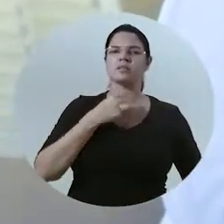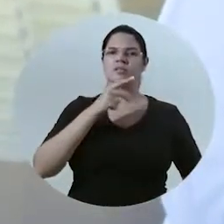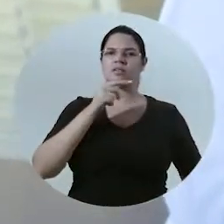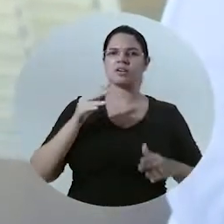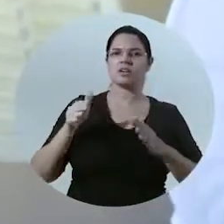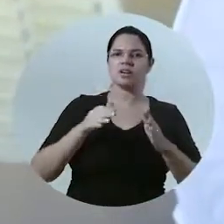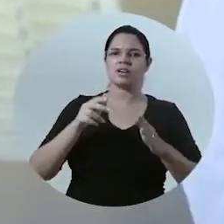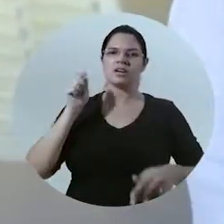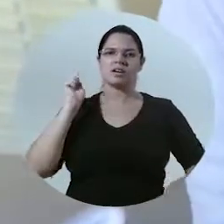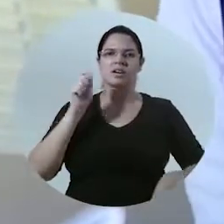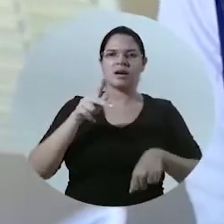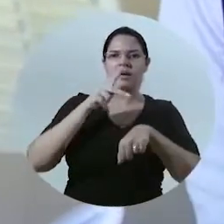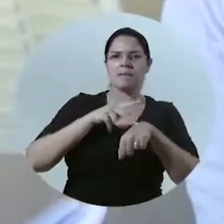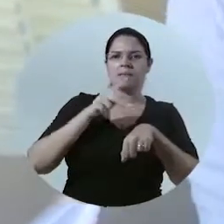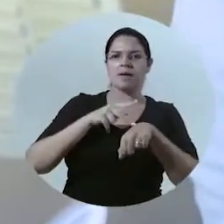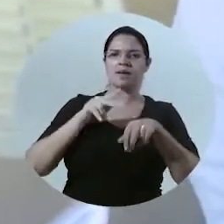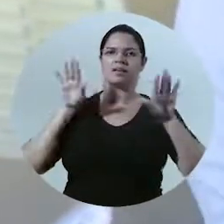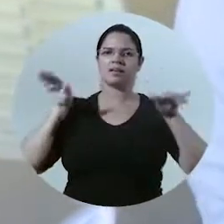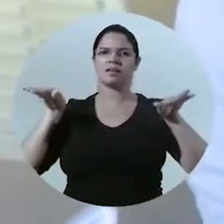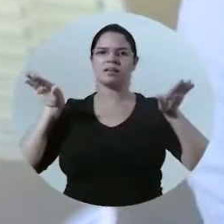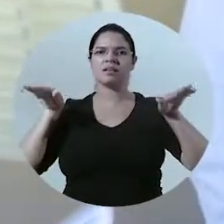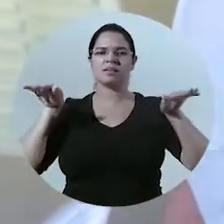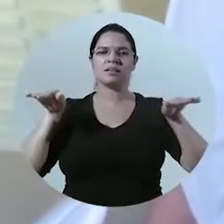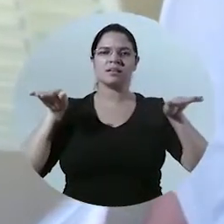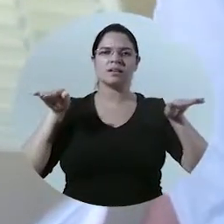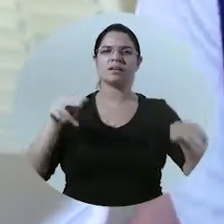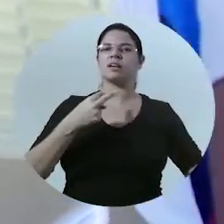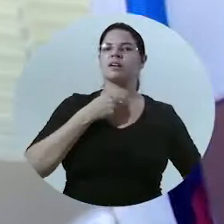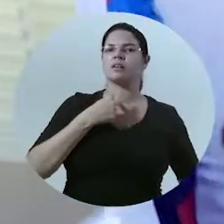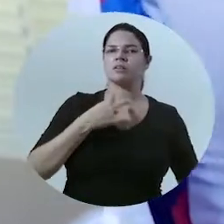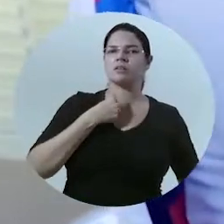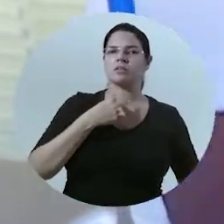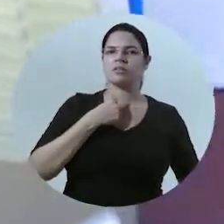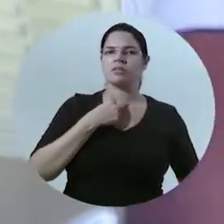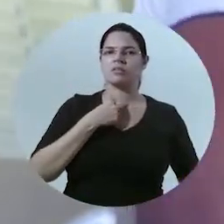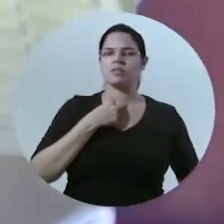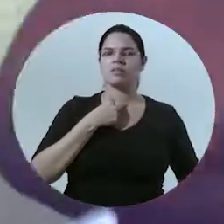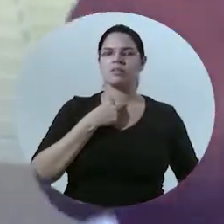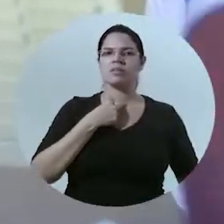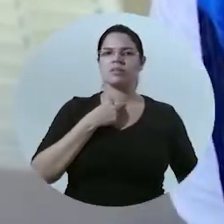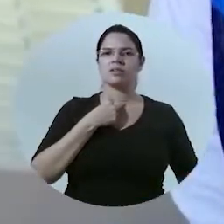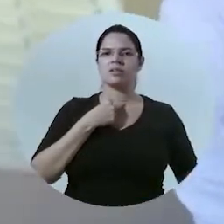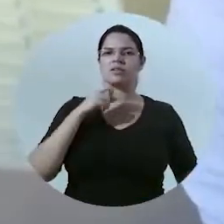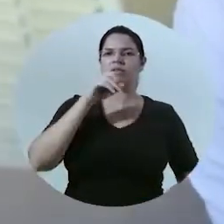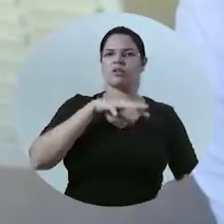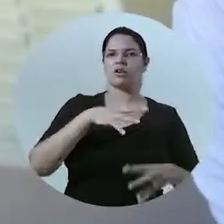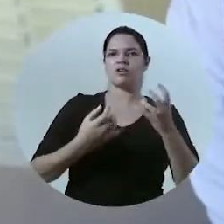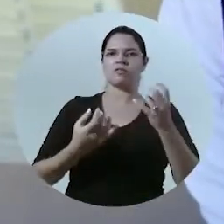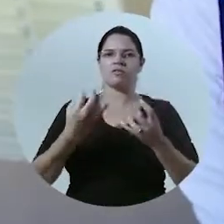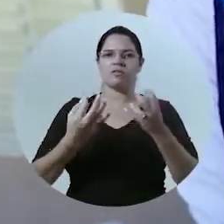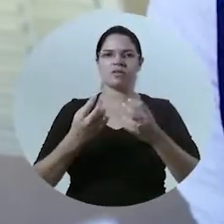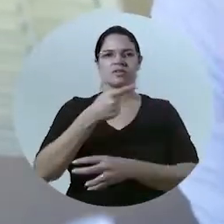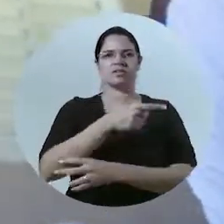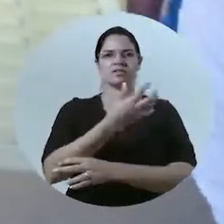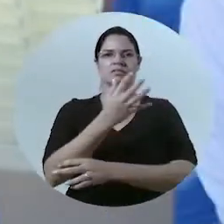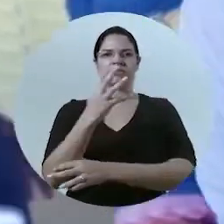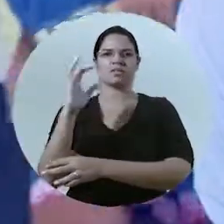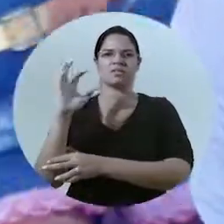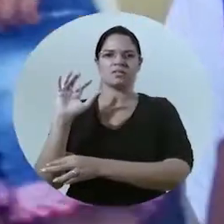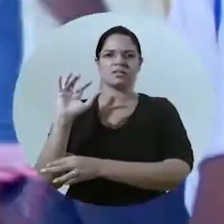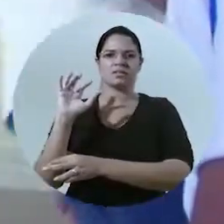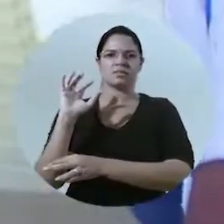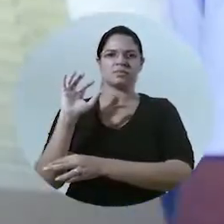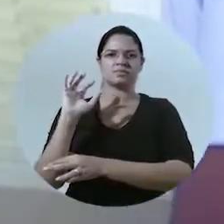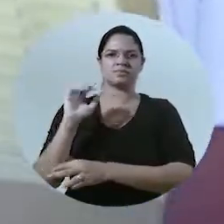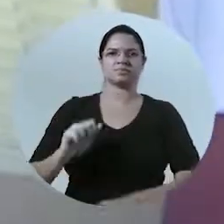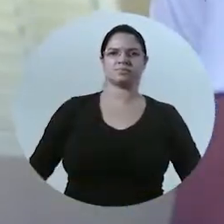pode poluir o rio não pode dar pedra nos passarinhos também não pode colocar fogo